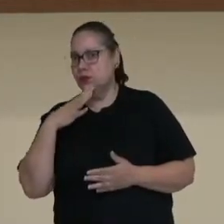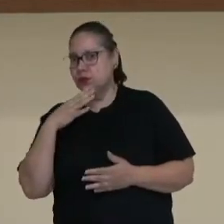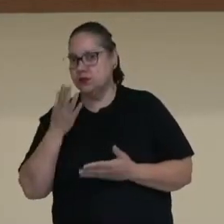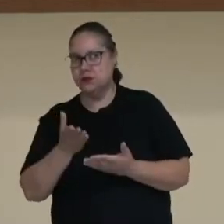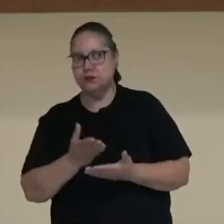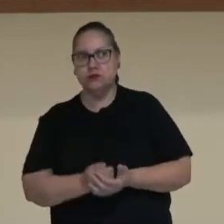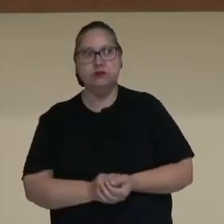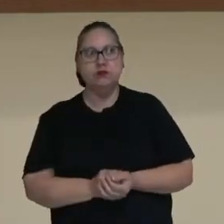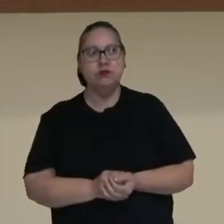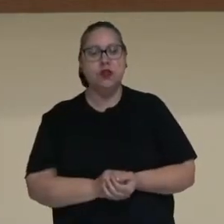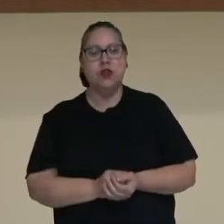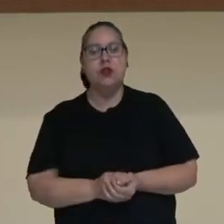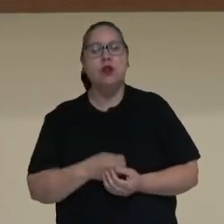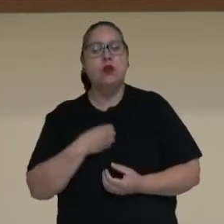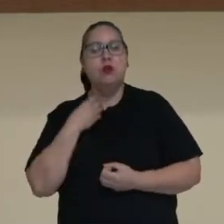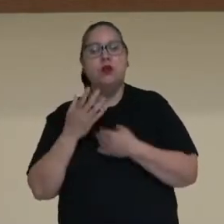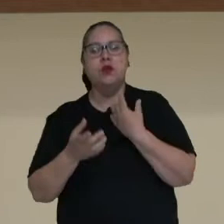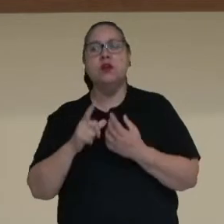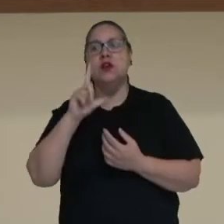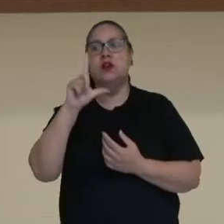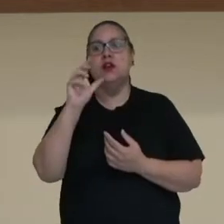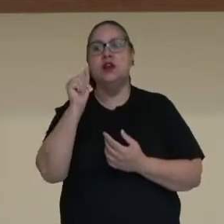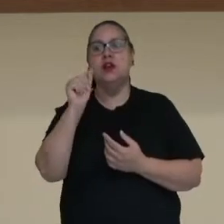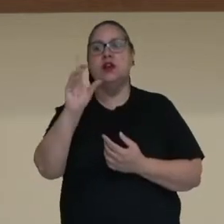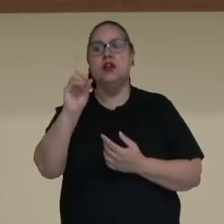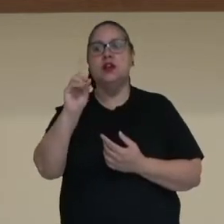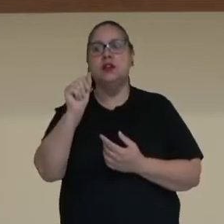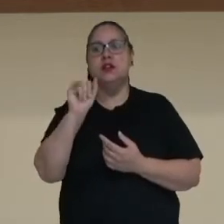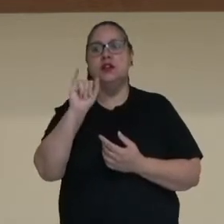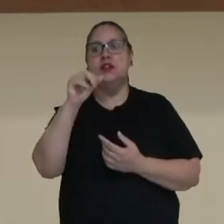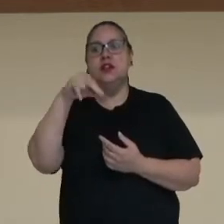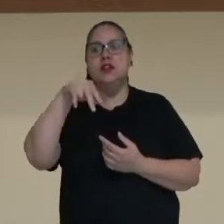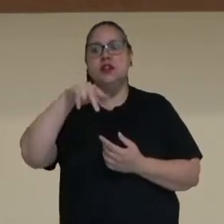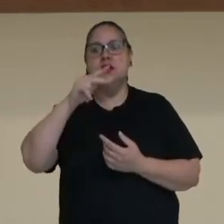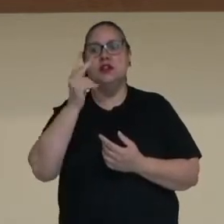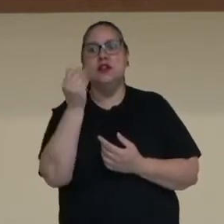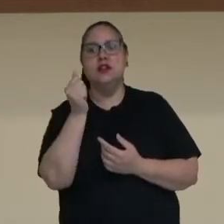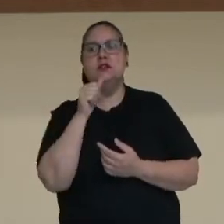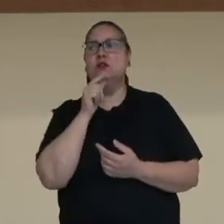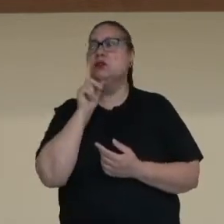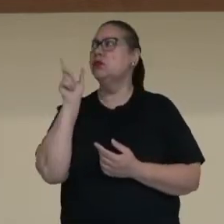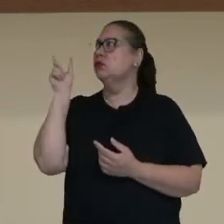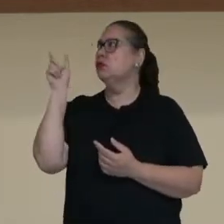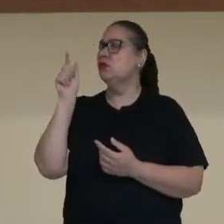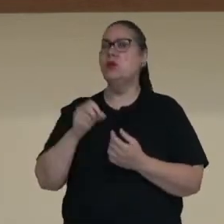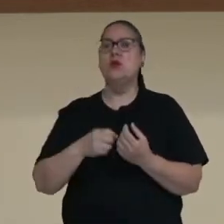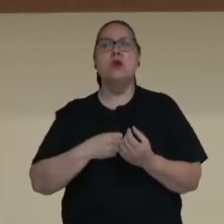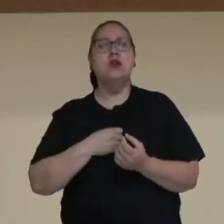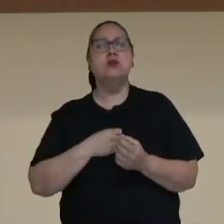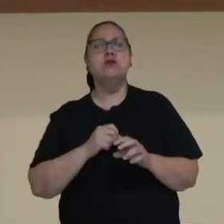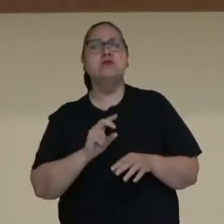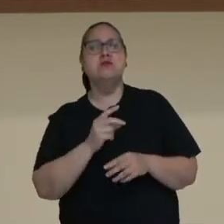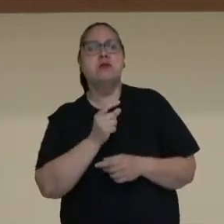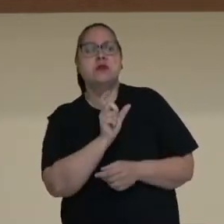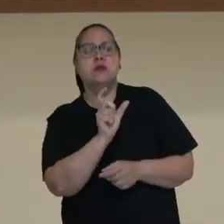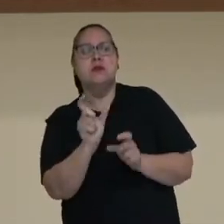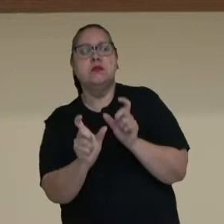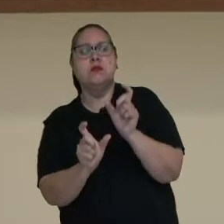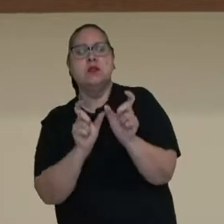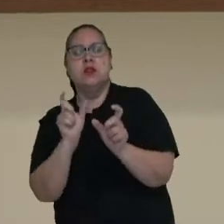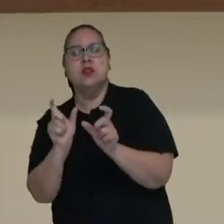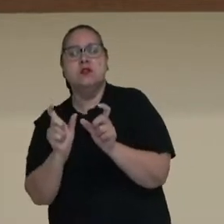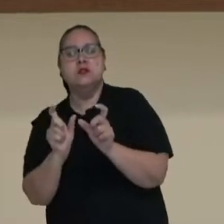o poema Ladainha, do Cassiano Ricardo. Olha o vocabulário usado por este poeta